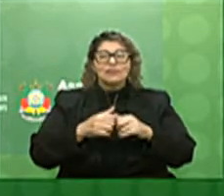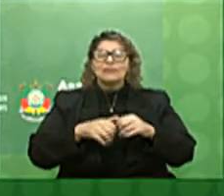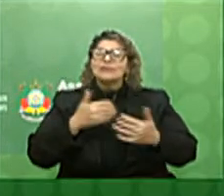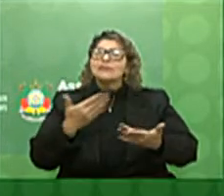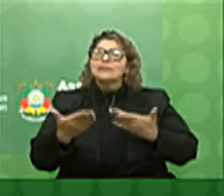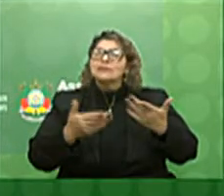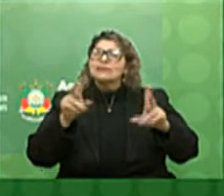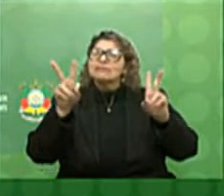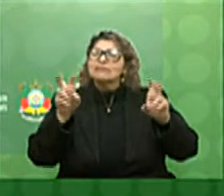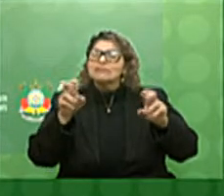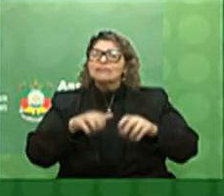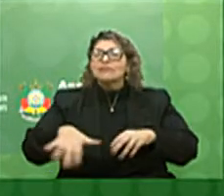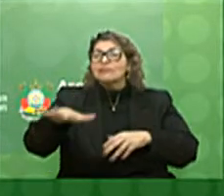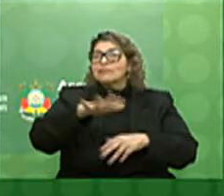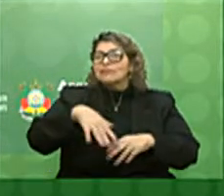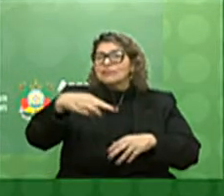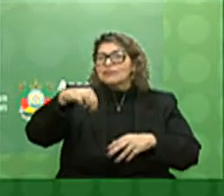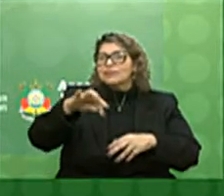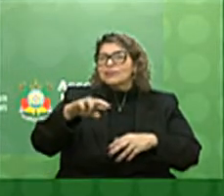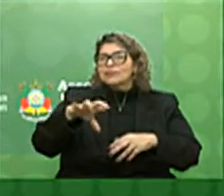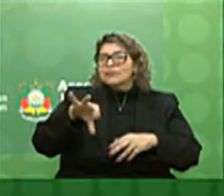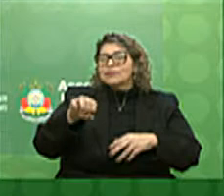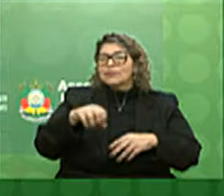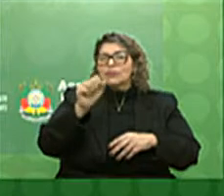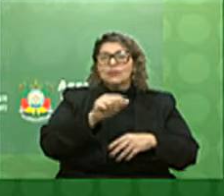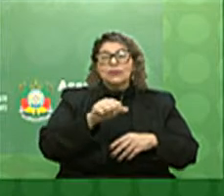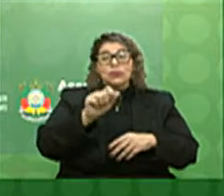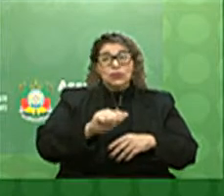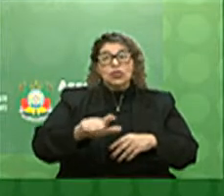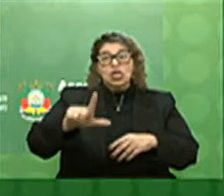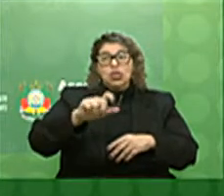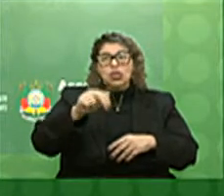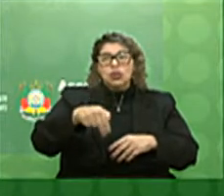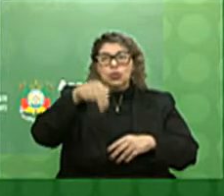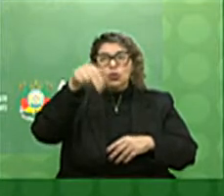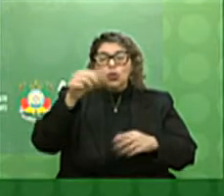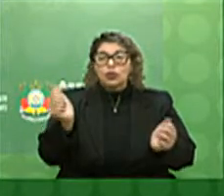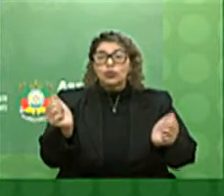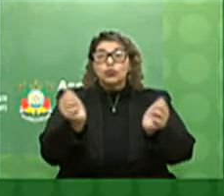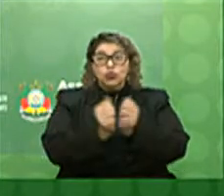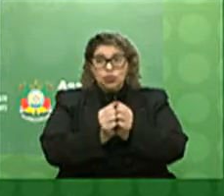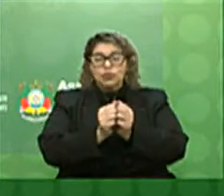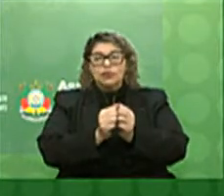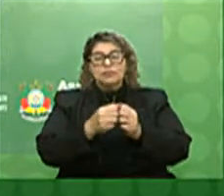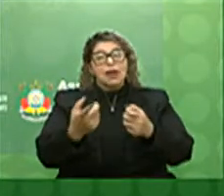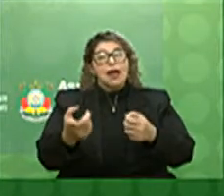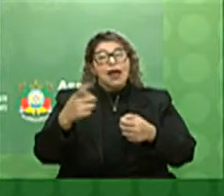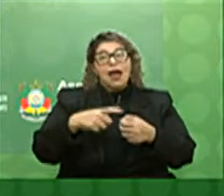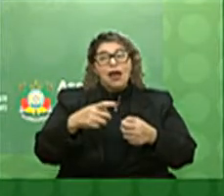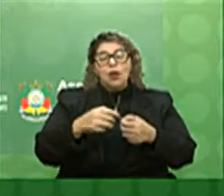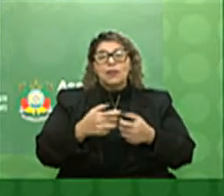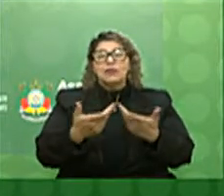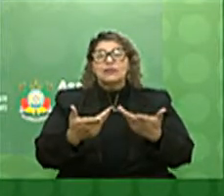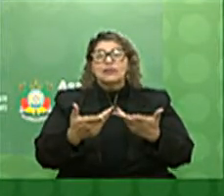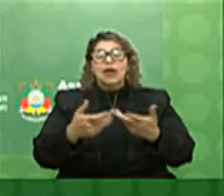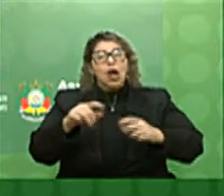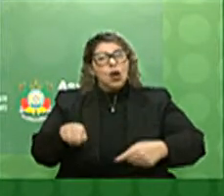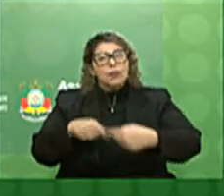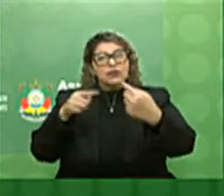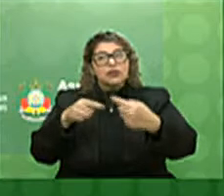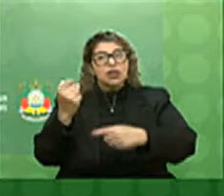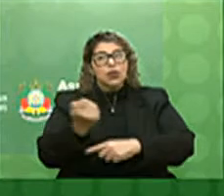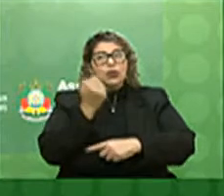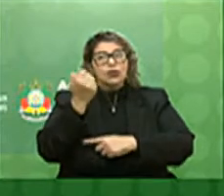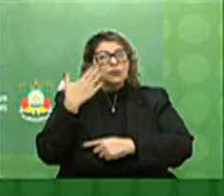sobre a região metropolitana e o litoral norte nos seminários juntos para recomeçar competitividade pelo Rio